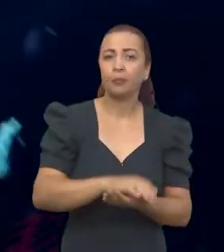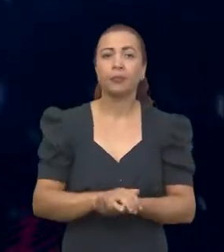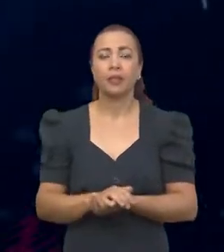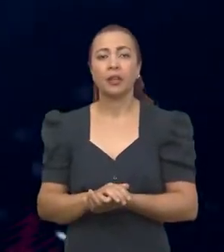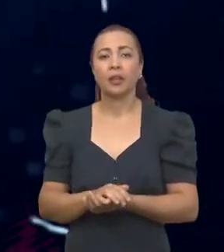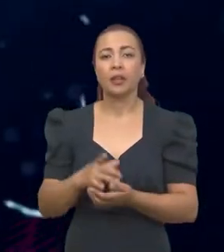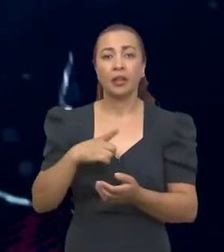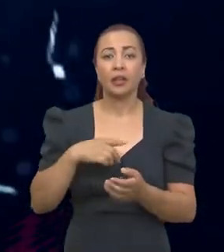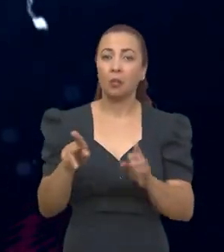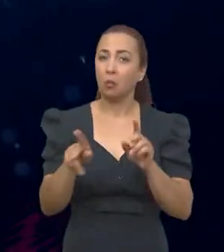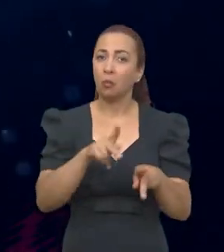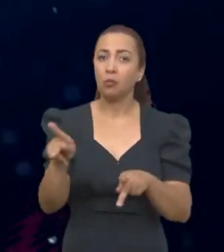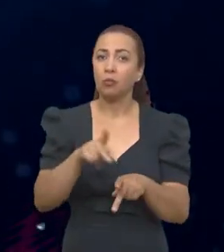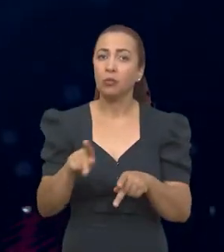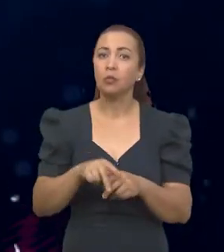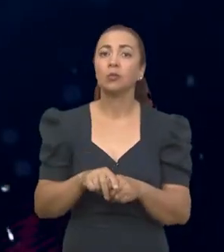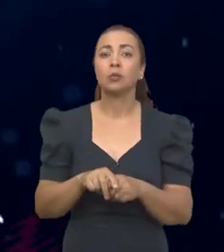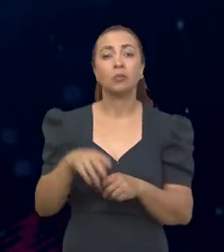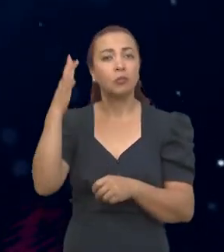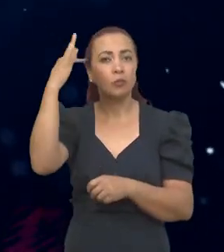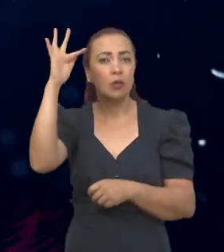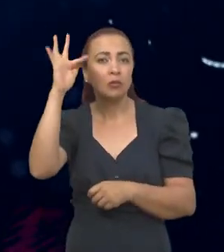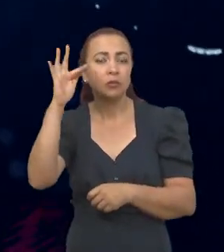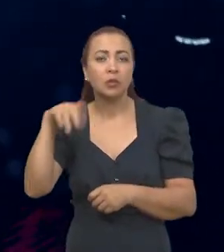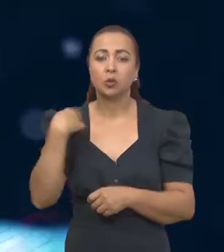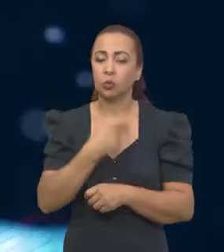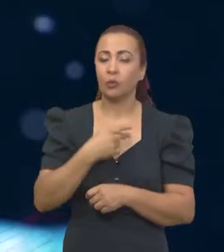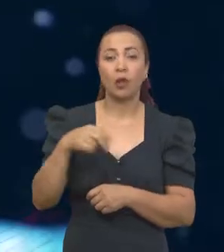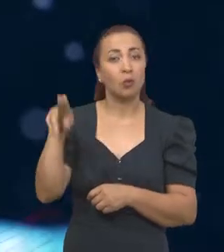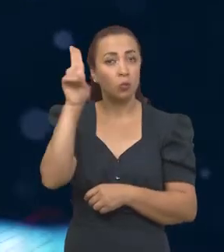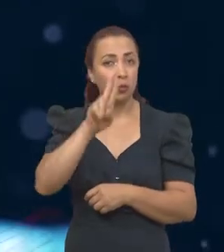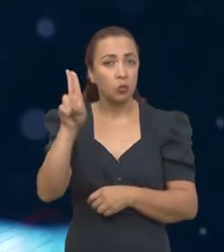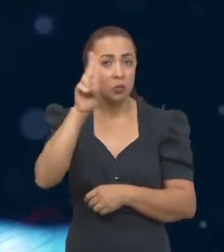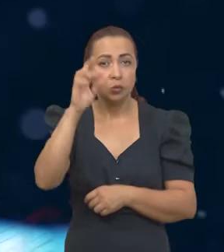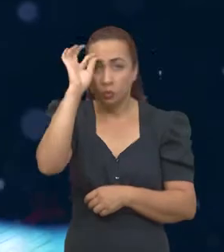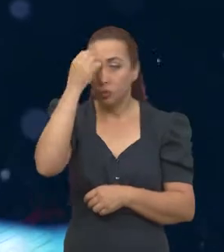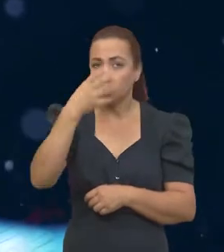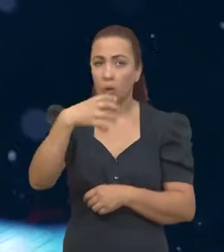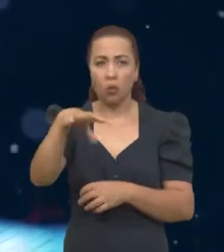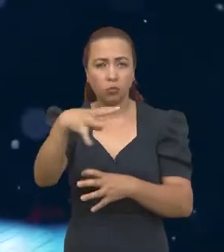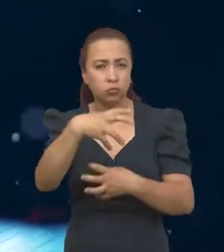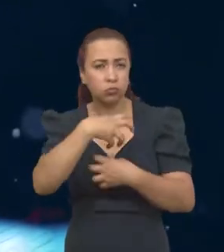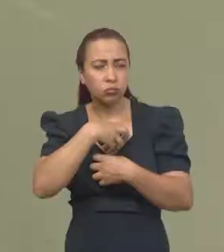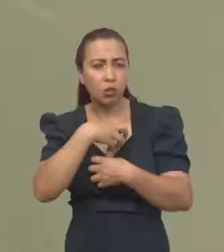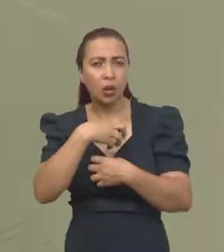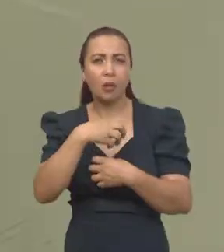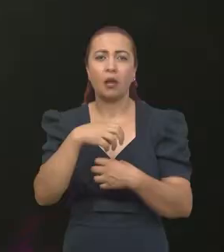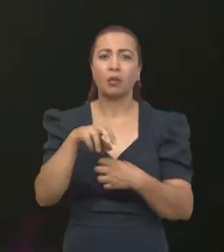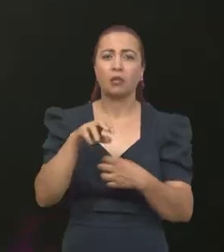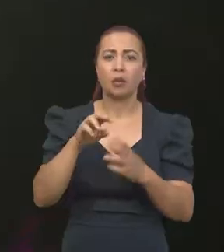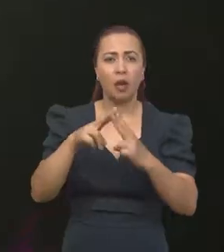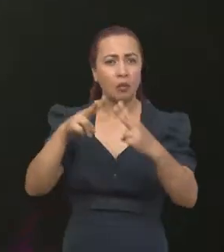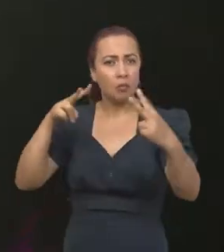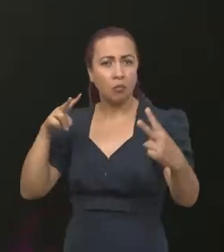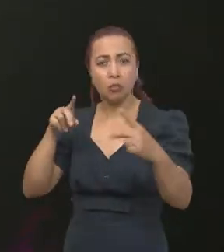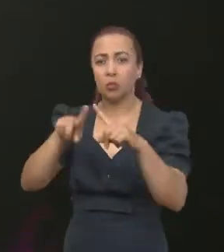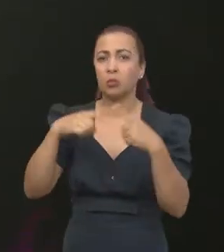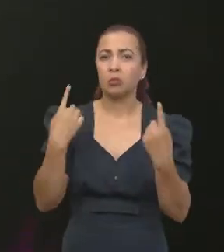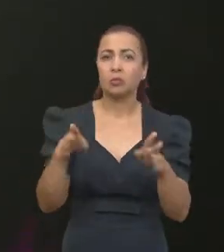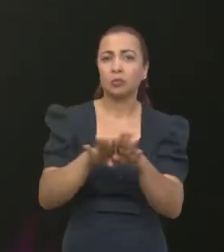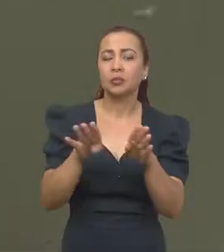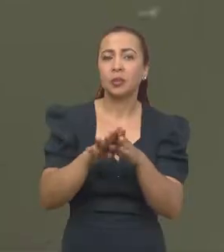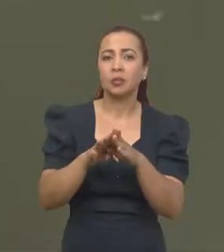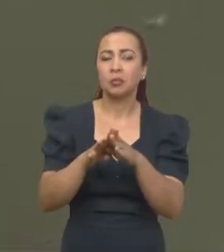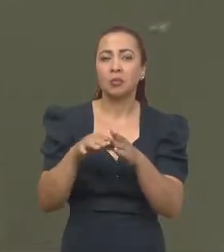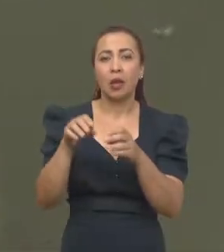também professores de sonografia física. Então, a gente vai usar não só o censuramento remoto, mas também produtos